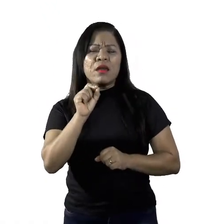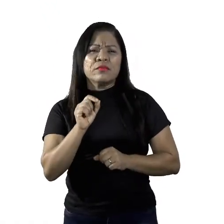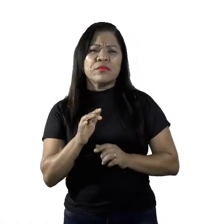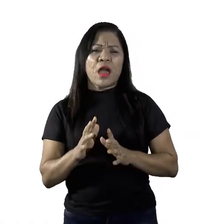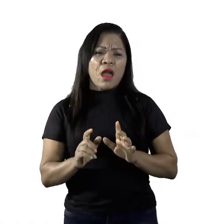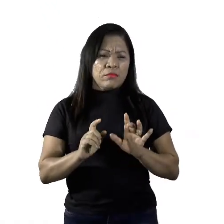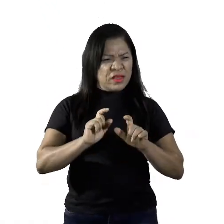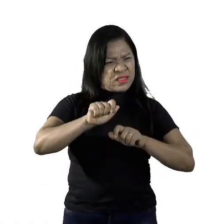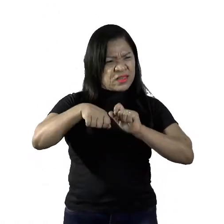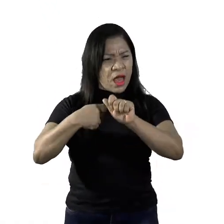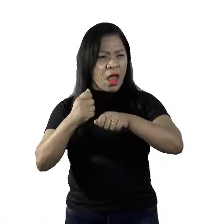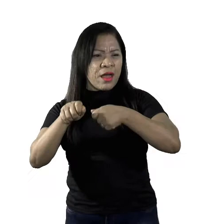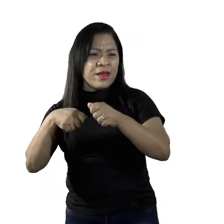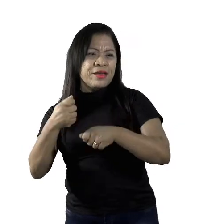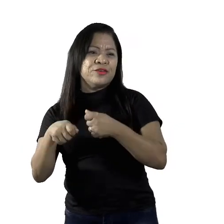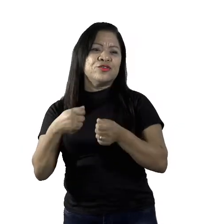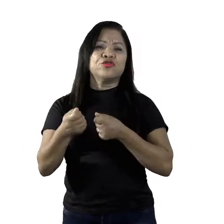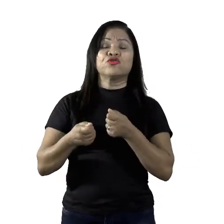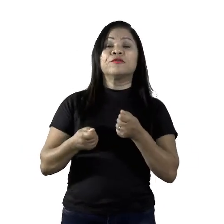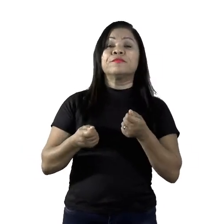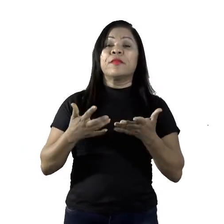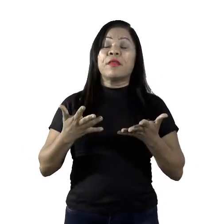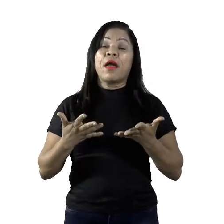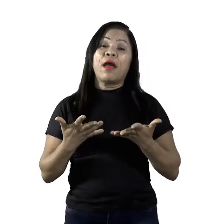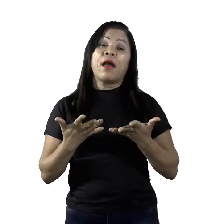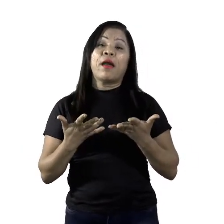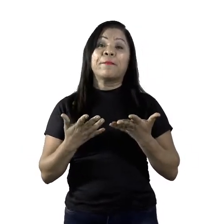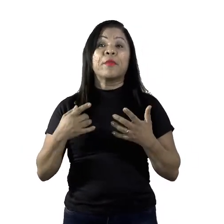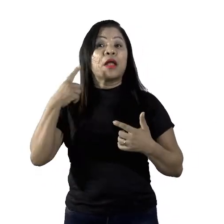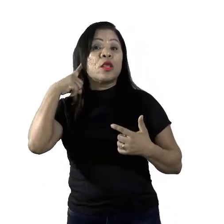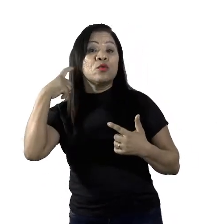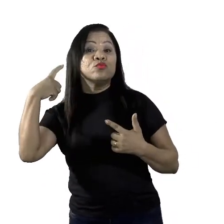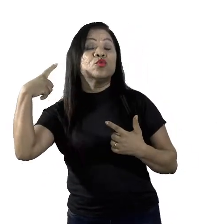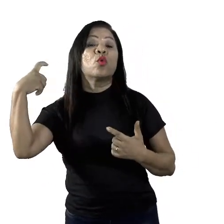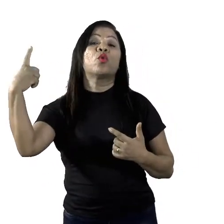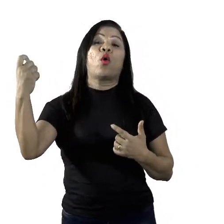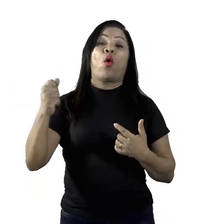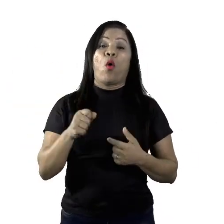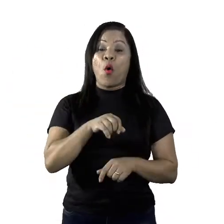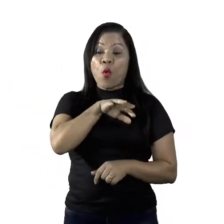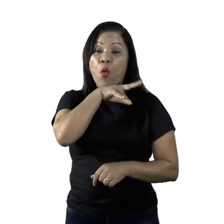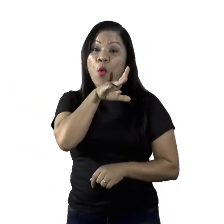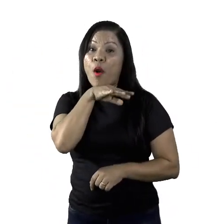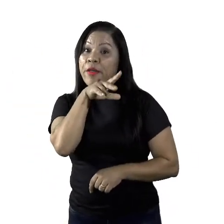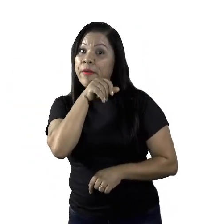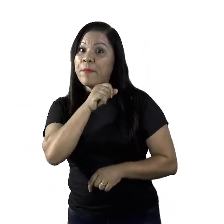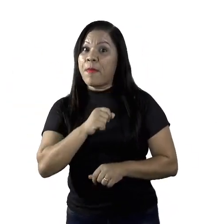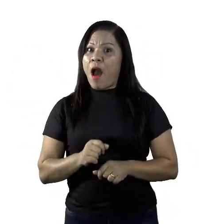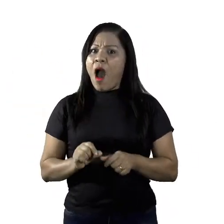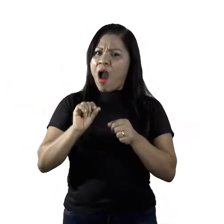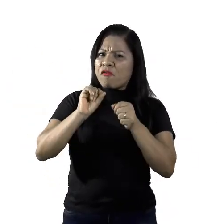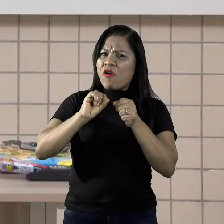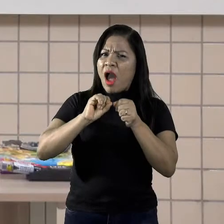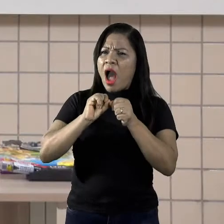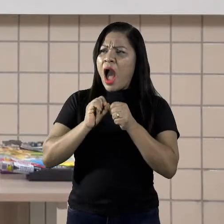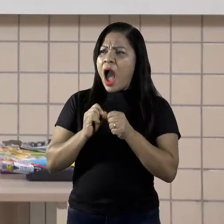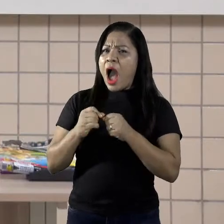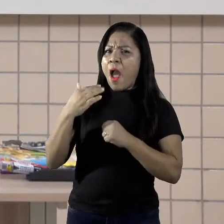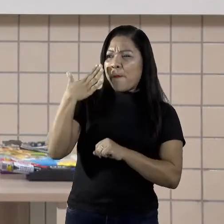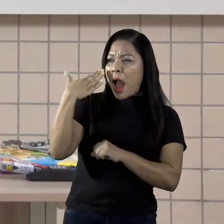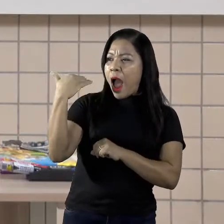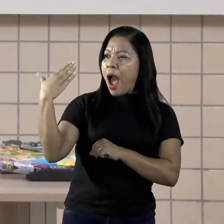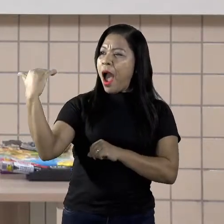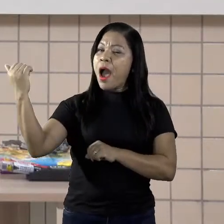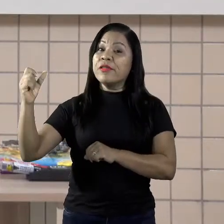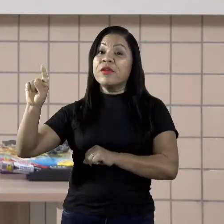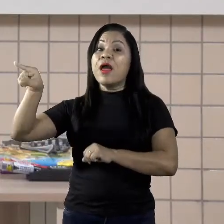estão os sinais sonoros, sons que alguns animais emitem para atraírem um parceiro sexual. Esses sons, geralmente, são